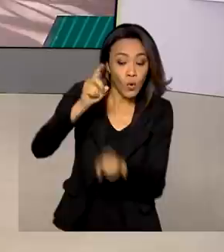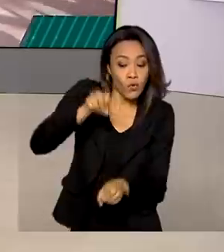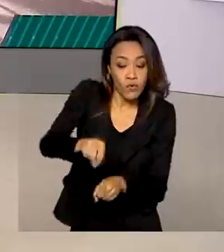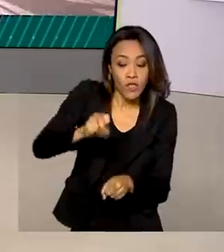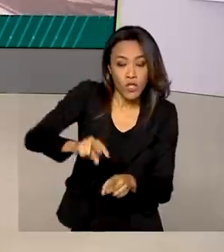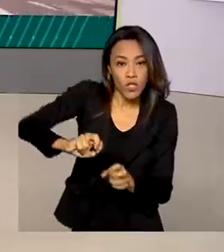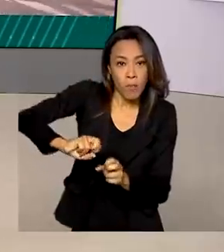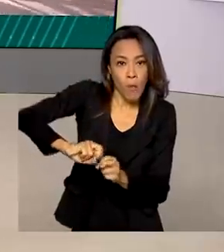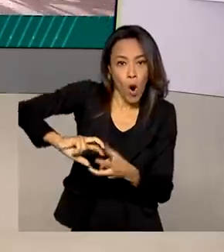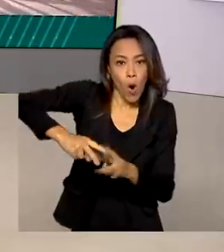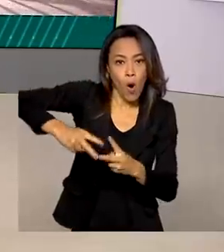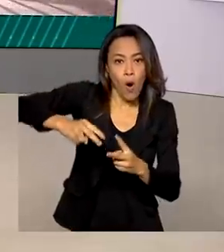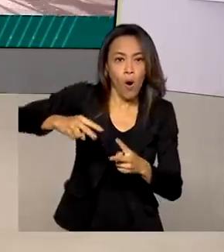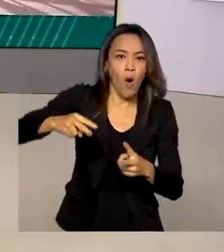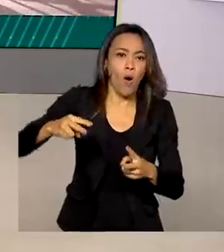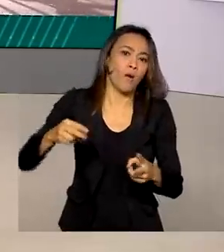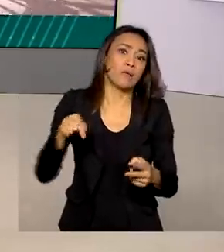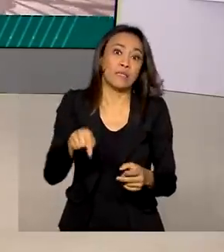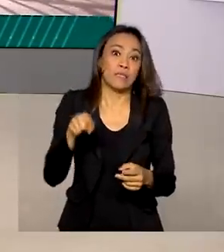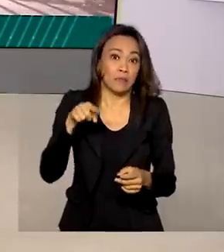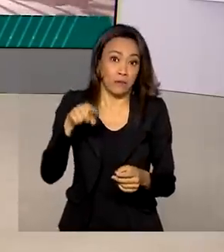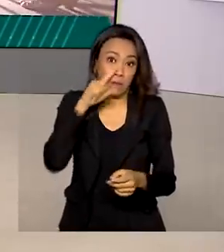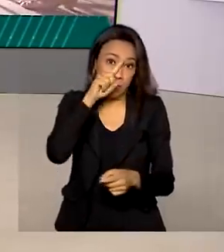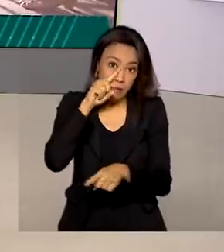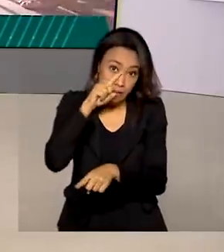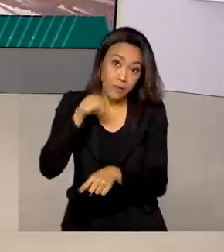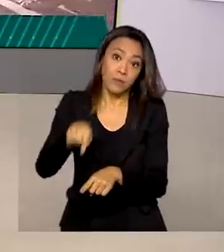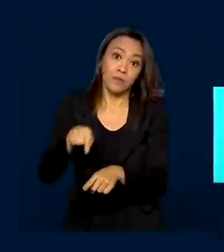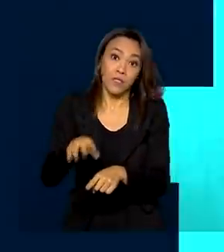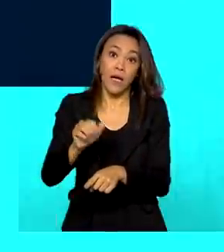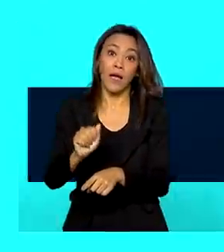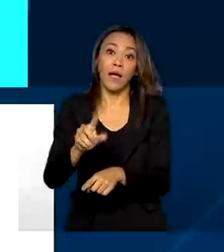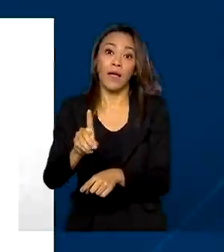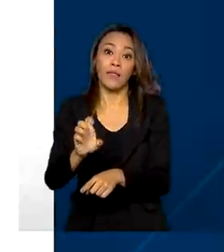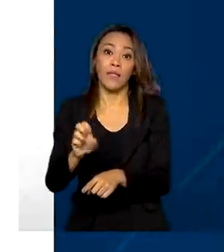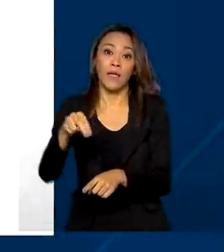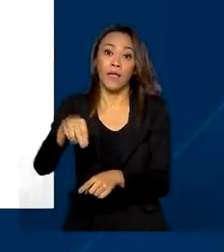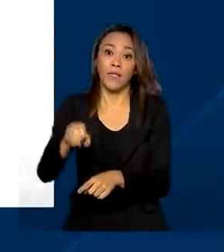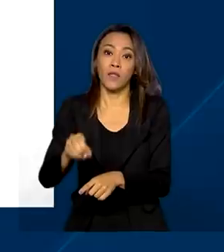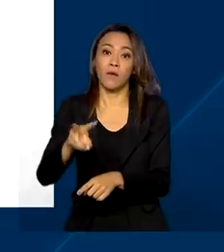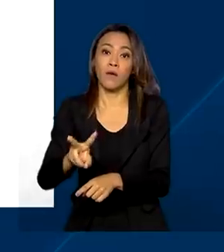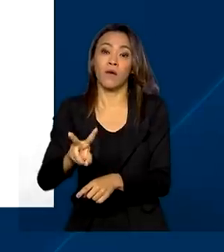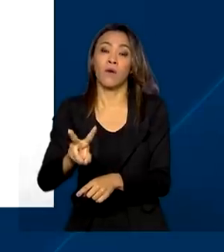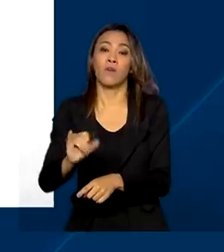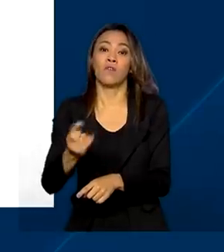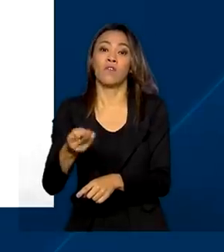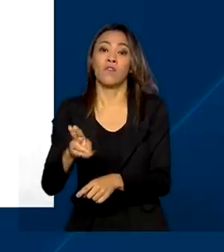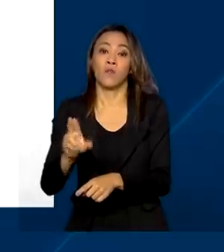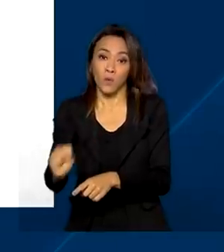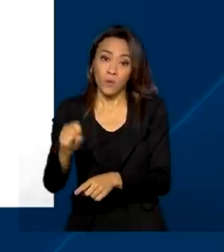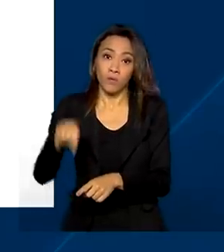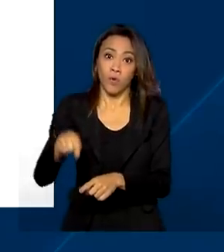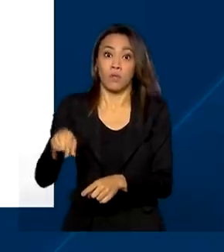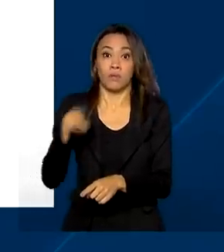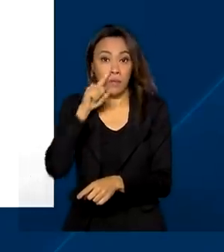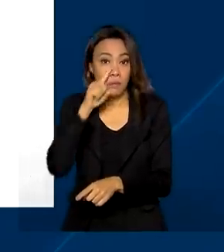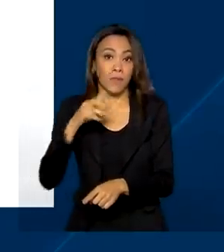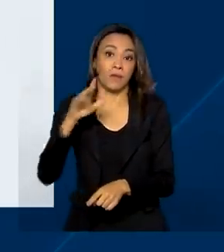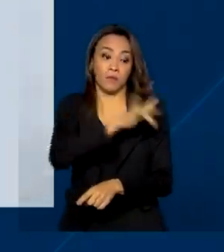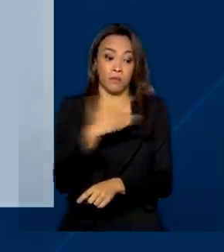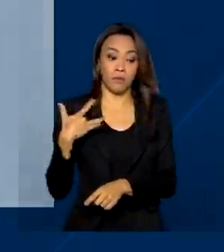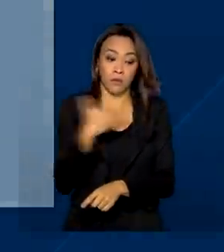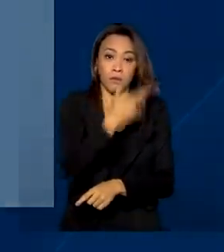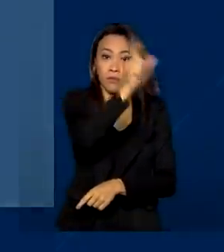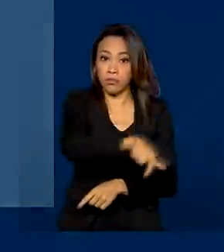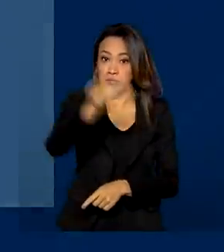colocaria em risco a segurança das pessoas imunizadas. Os dados apresentados pela Anvisa mostram parte dos